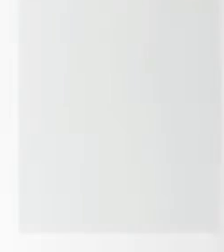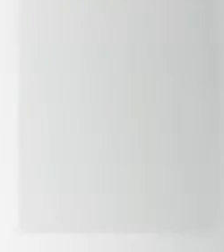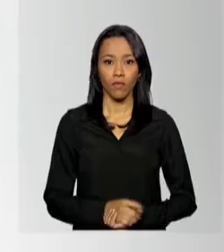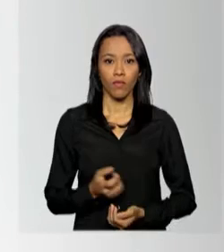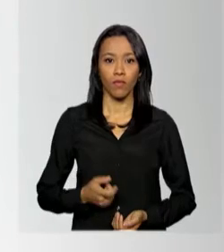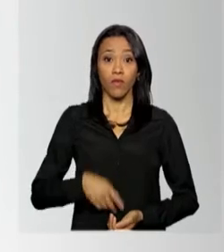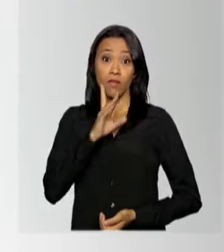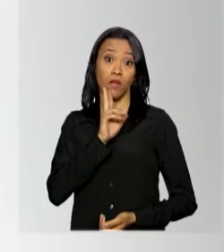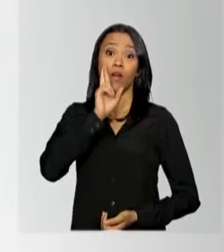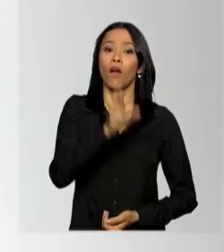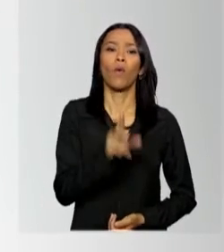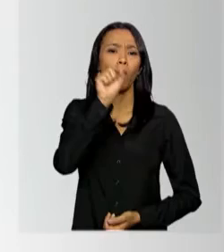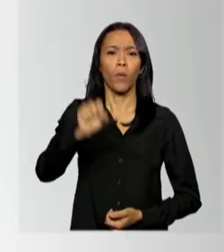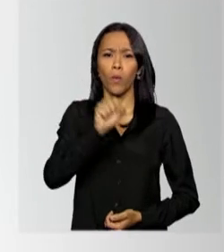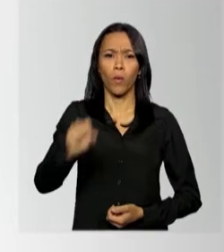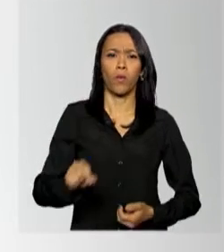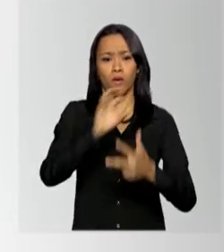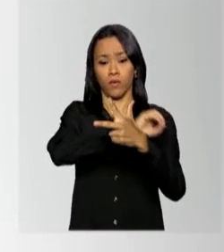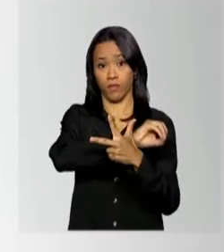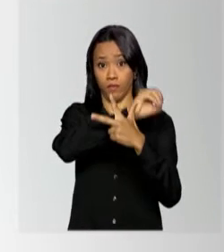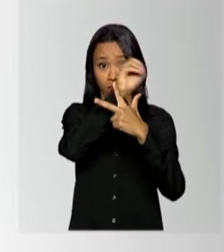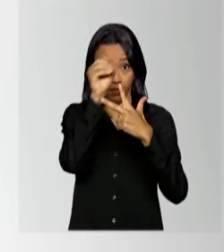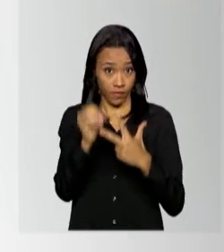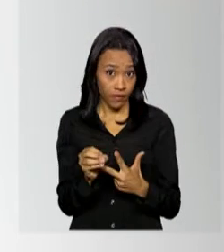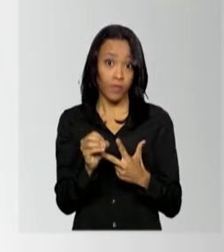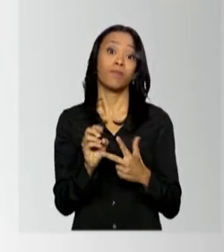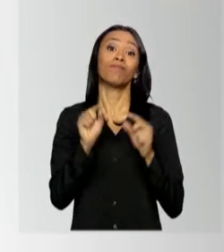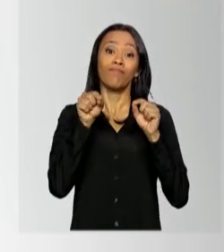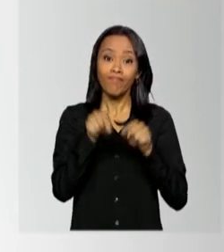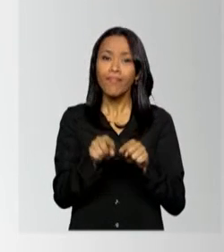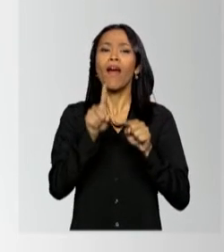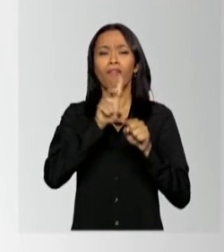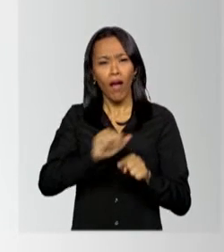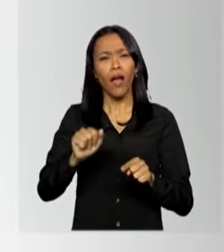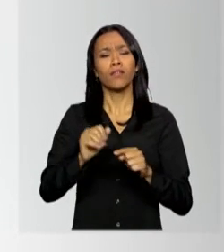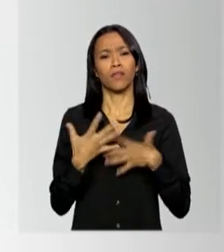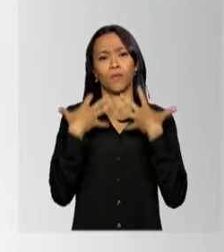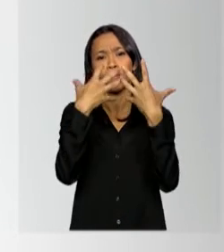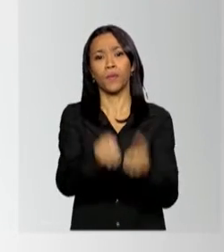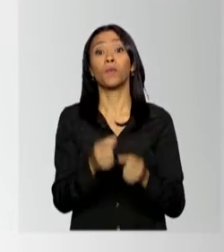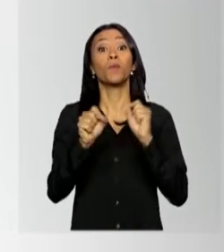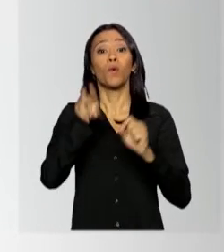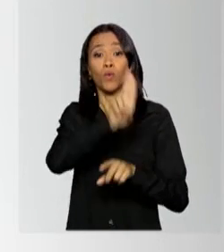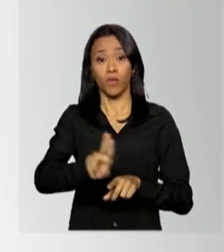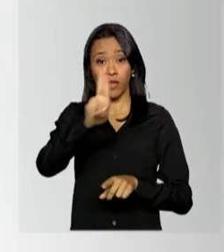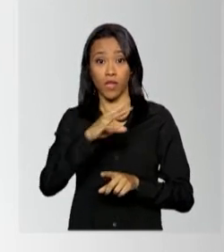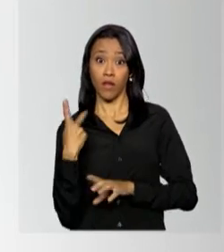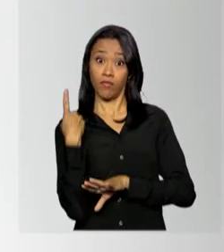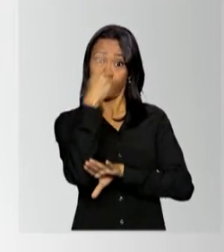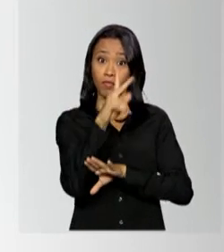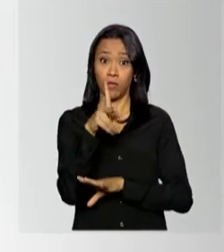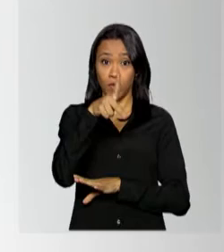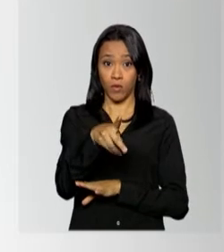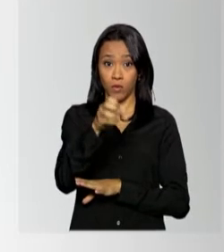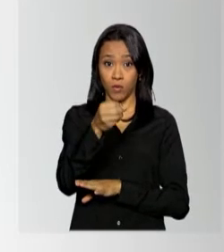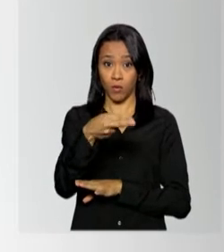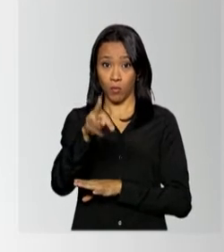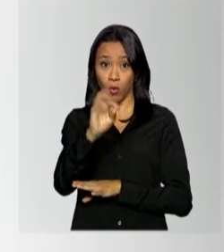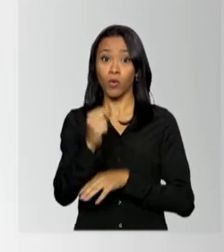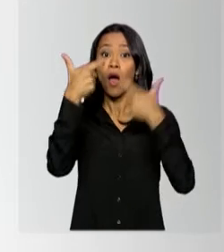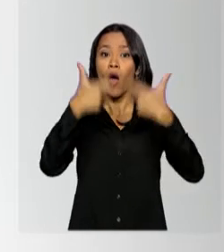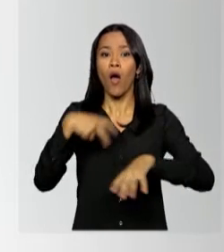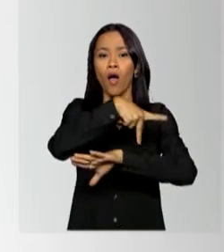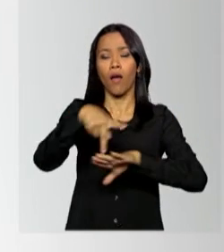Os resultados do Exame Nacional do Ensino Médio, o Enem, serão aceitos pela Universidade do Porto, em Portugal.